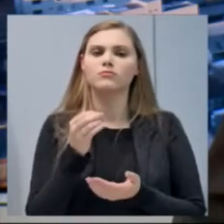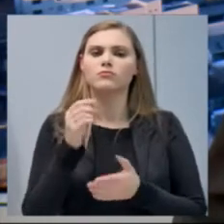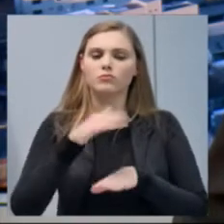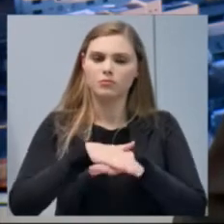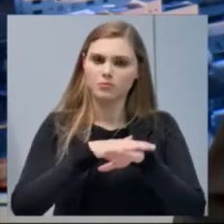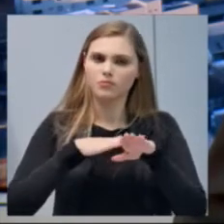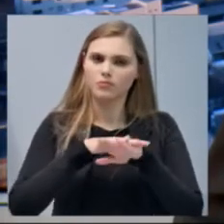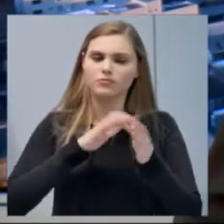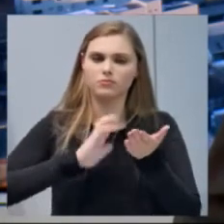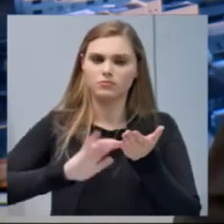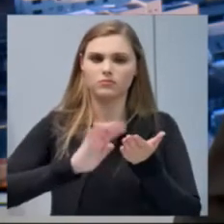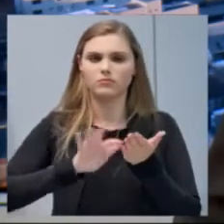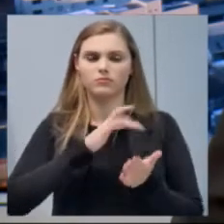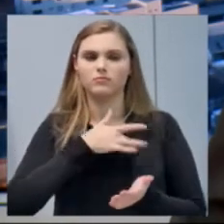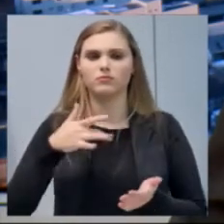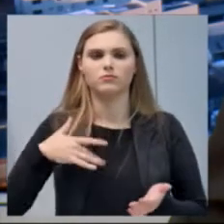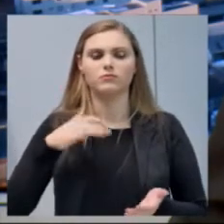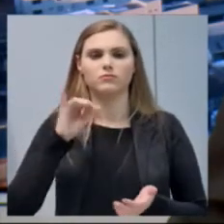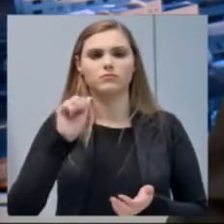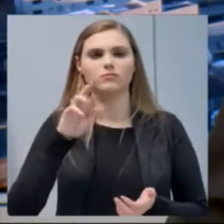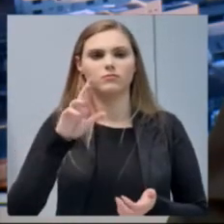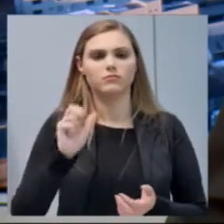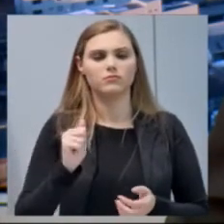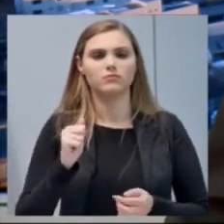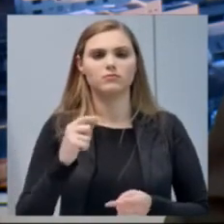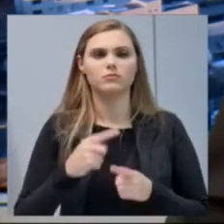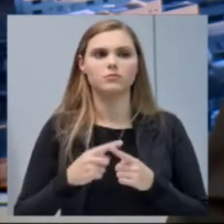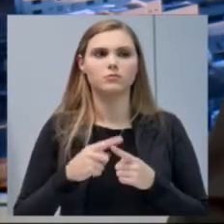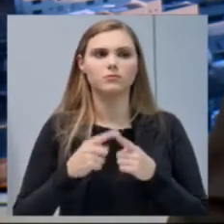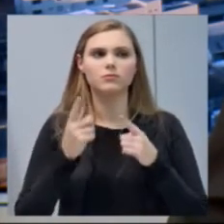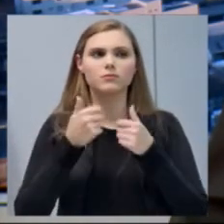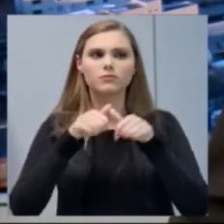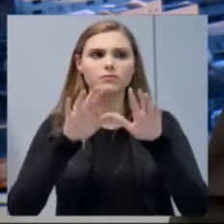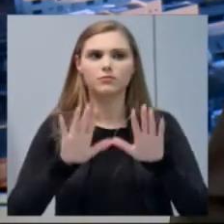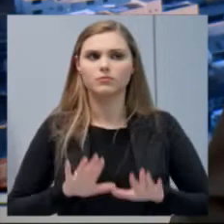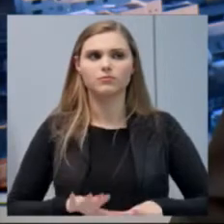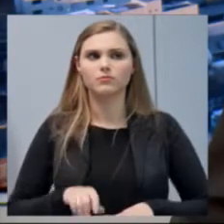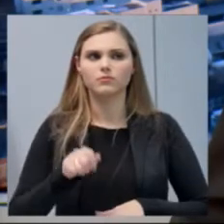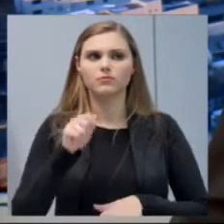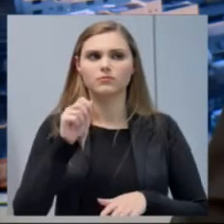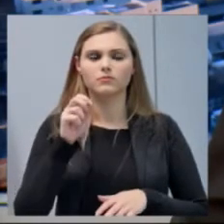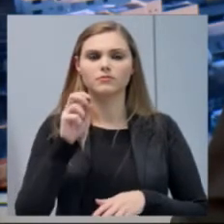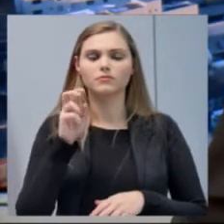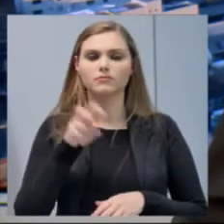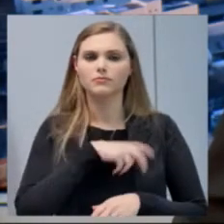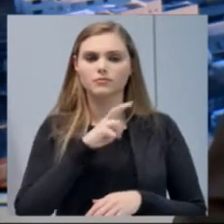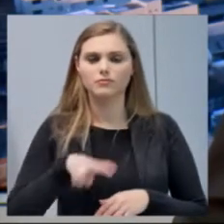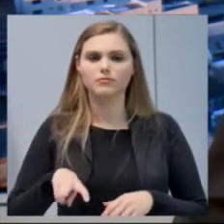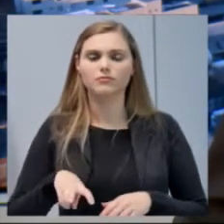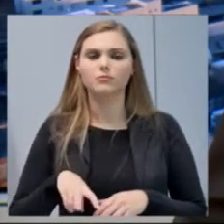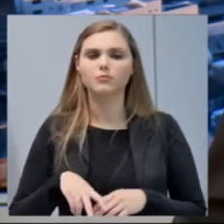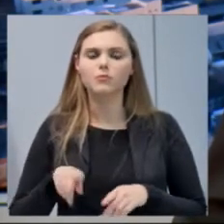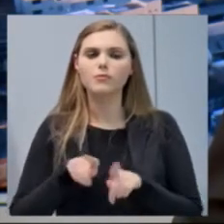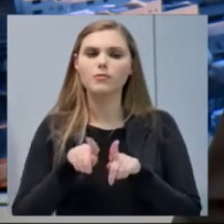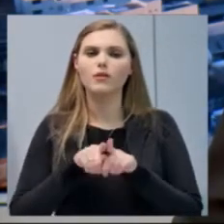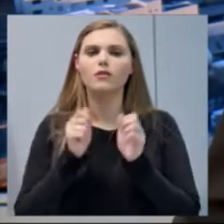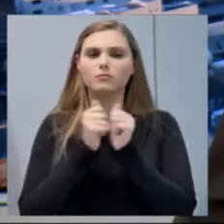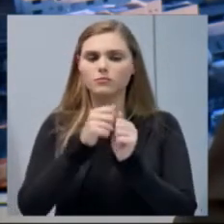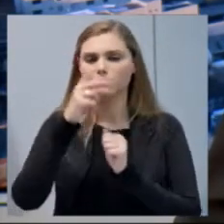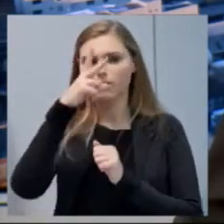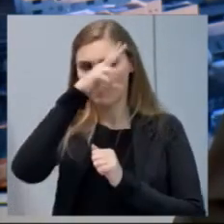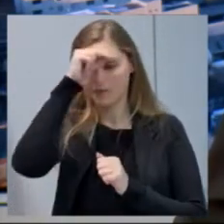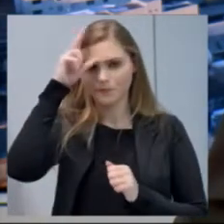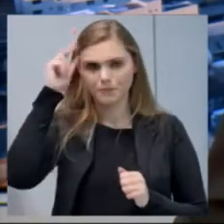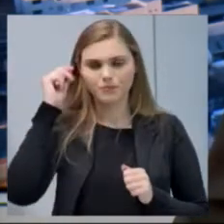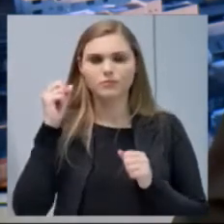secretária Iara no próximo dia 28, quando ela retorna, ela não está em Chancherê, e juntamente com o prefeito também, para que a gente possa debater